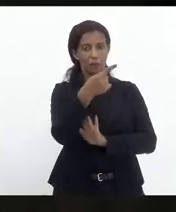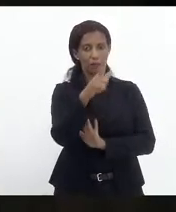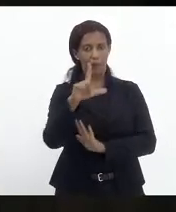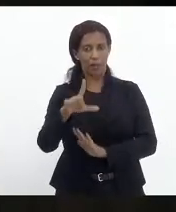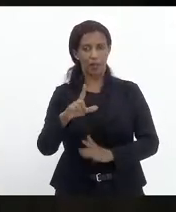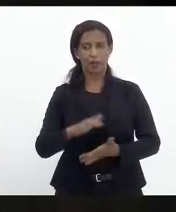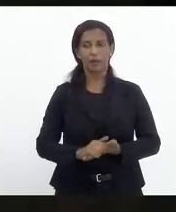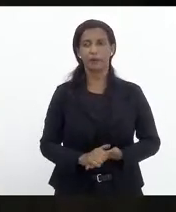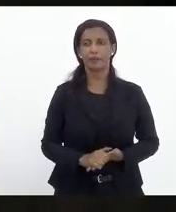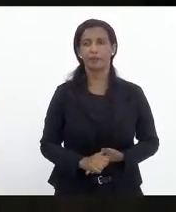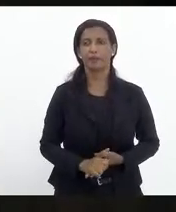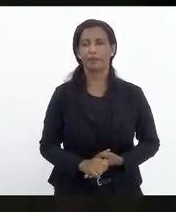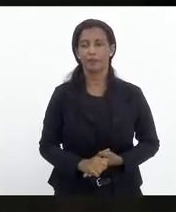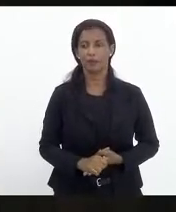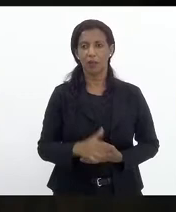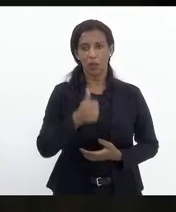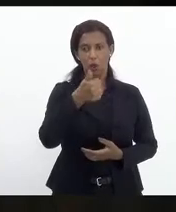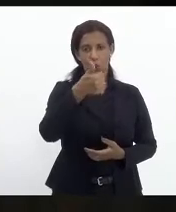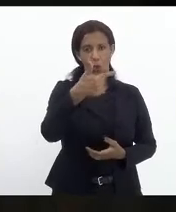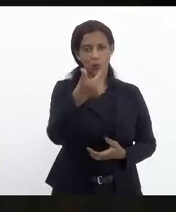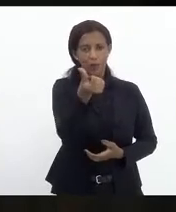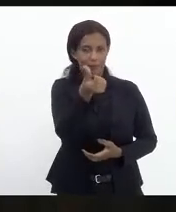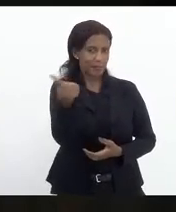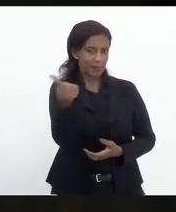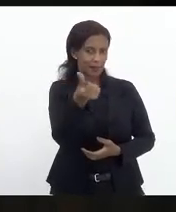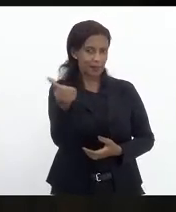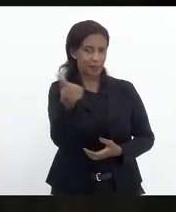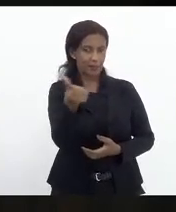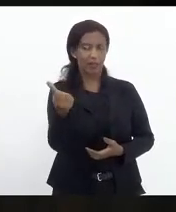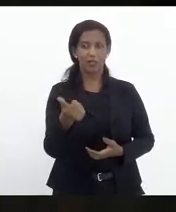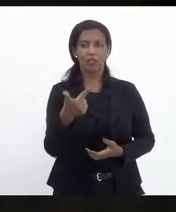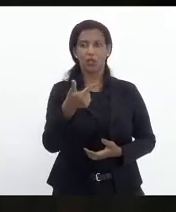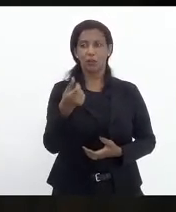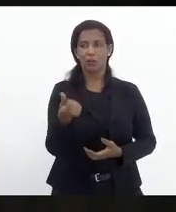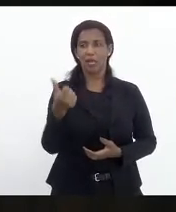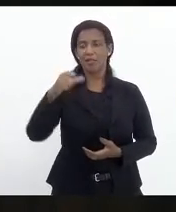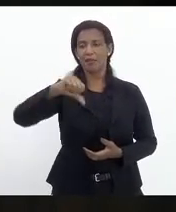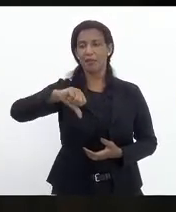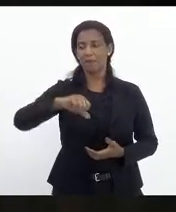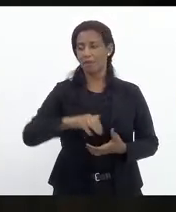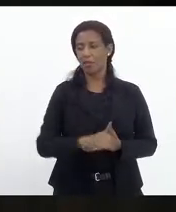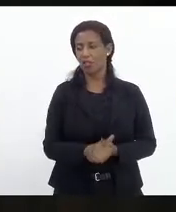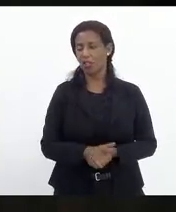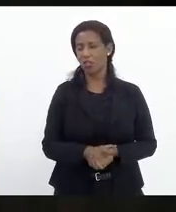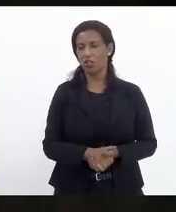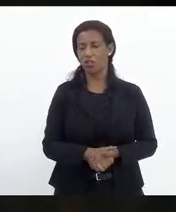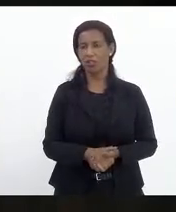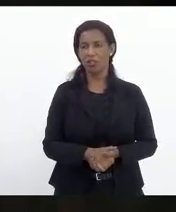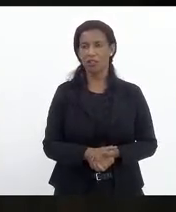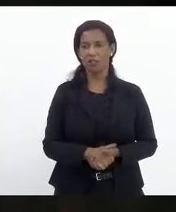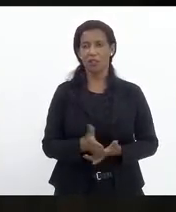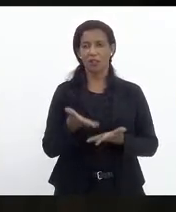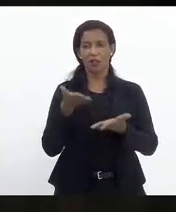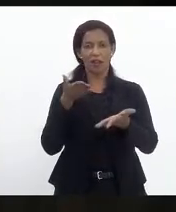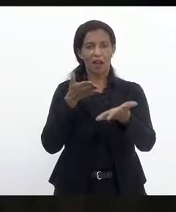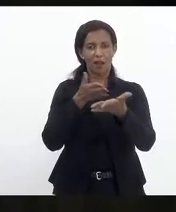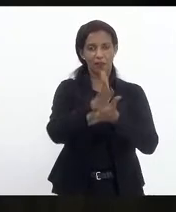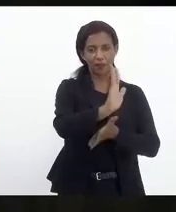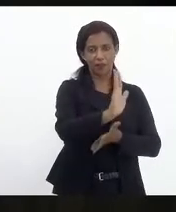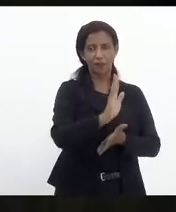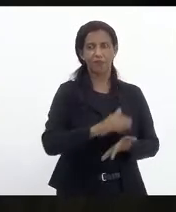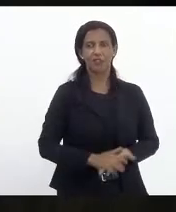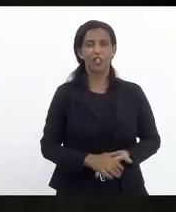12.66 de 19. Seus que aprovam a inscrição, aprovado. Deputado